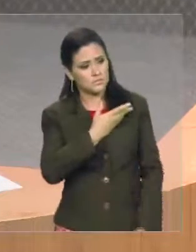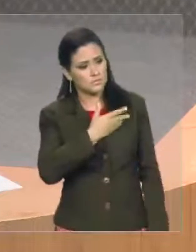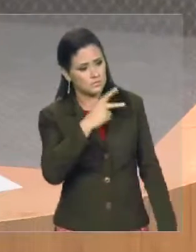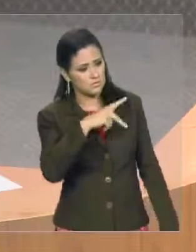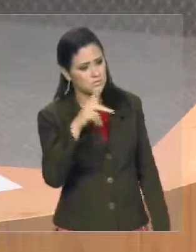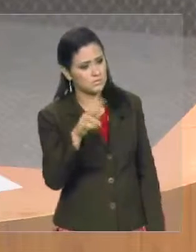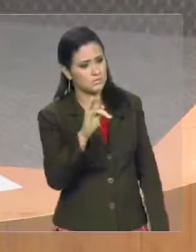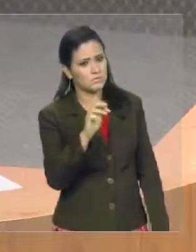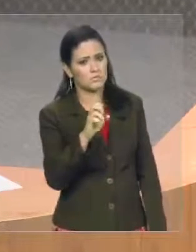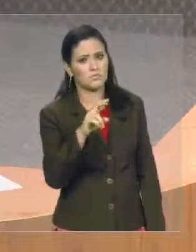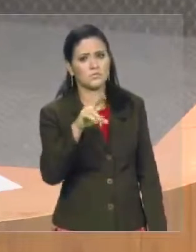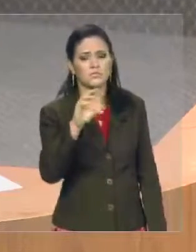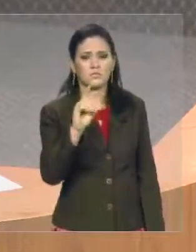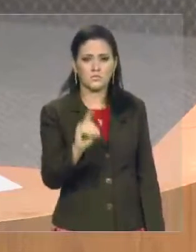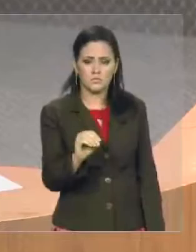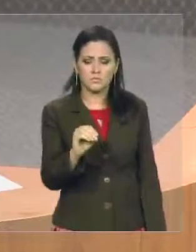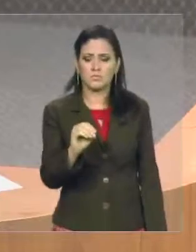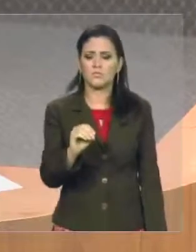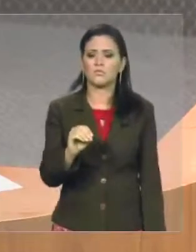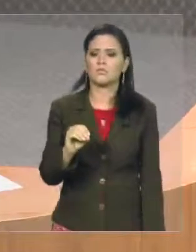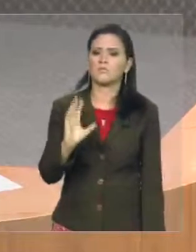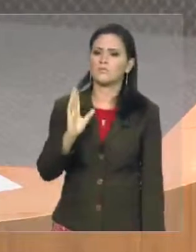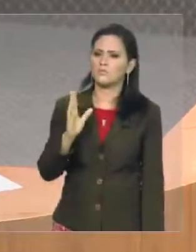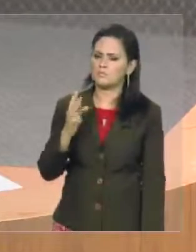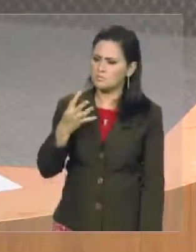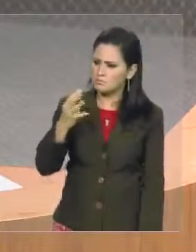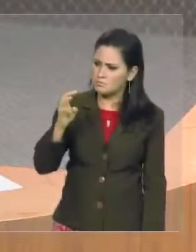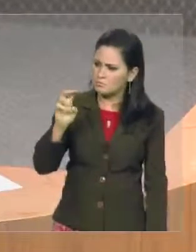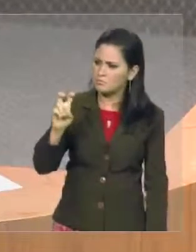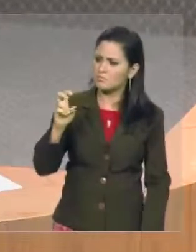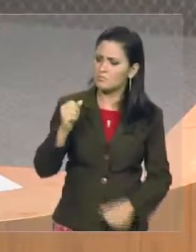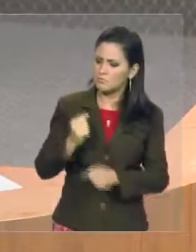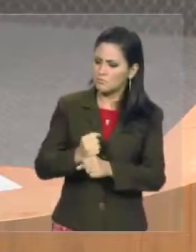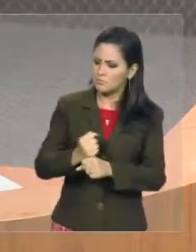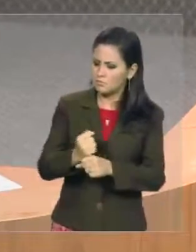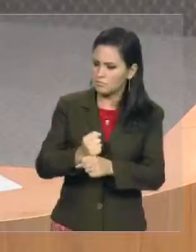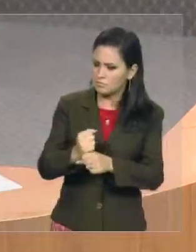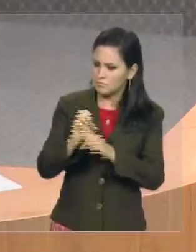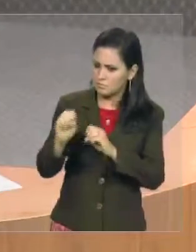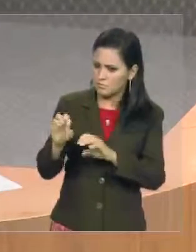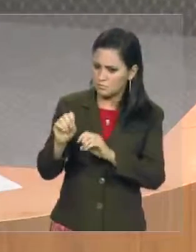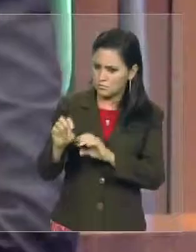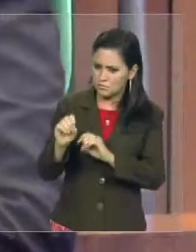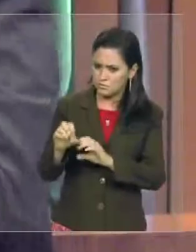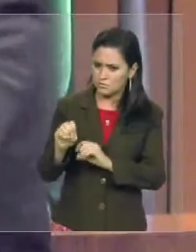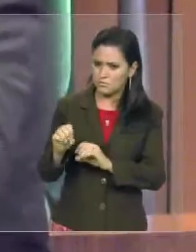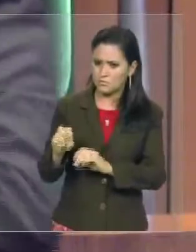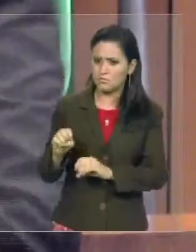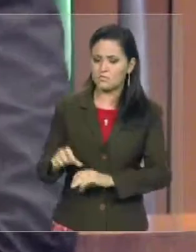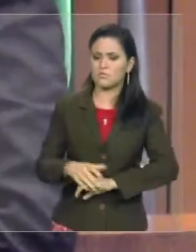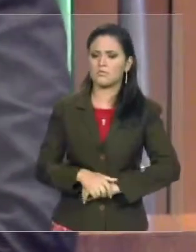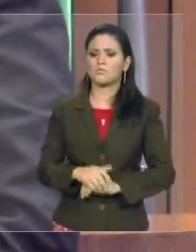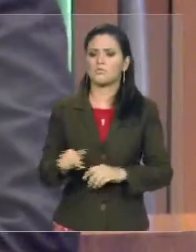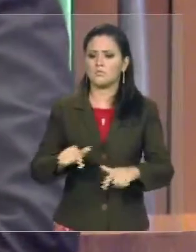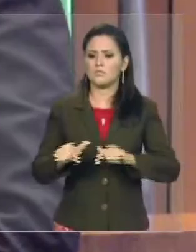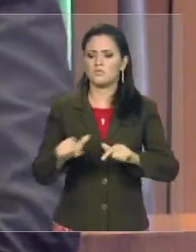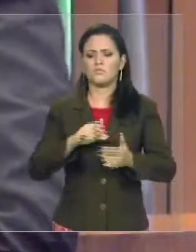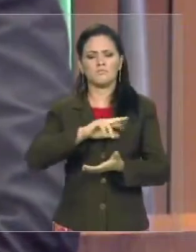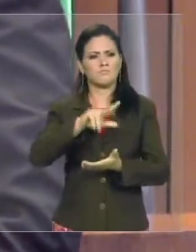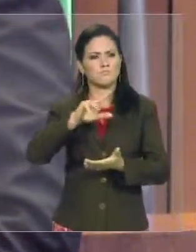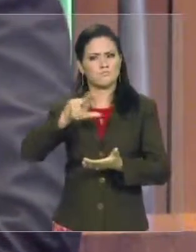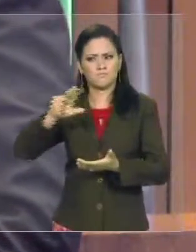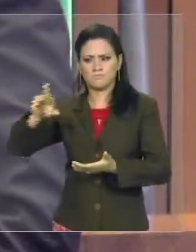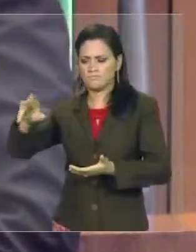Novaes, mais de 45 anos de magistério, professor de muitas instituições de ensino, mais de 60 instituições de ensino, grande Fernando